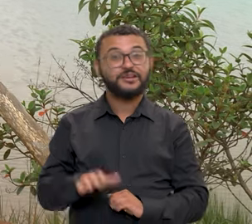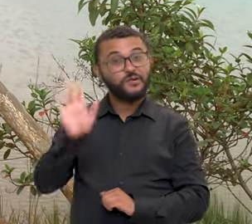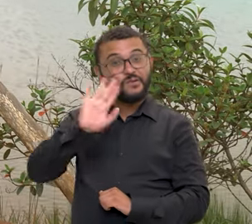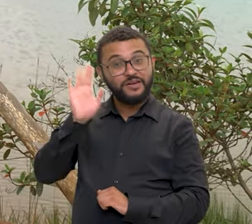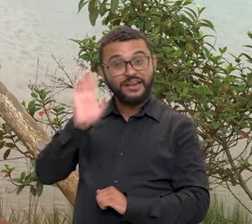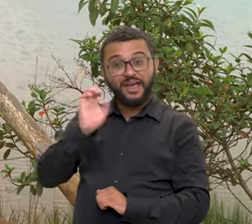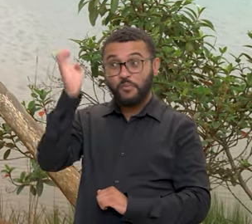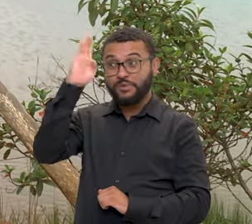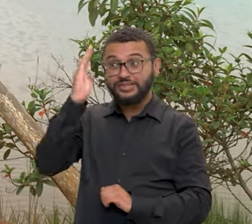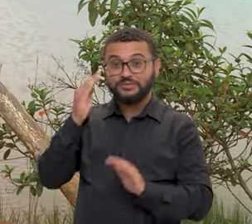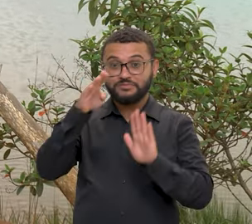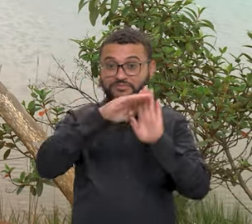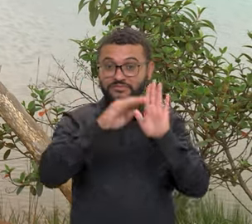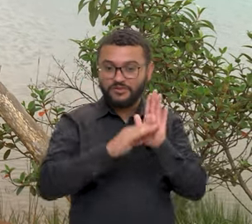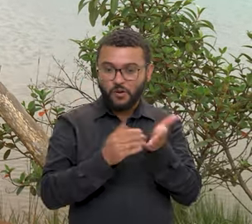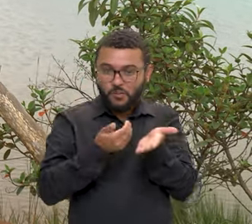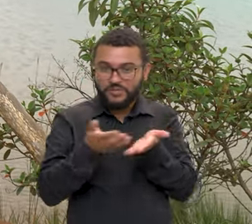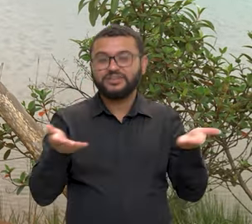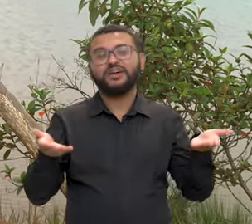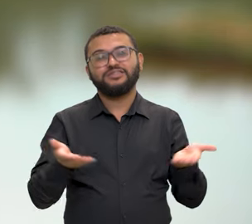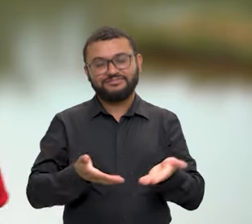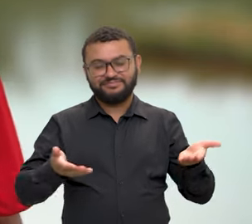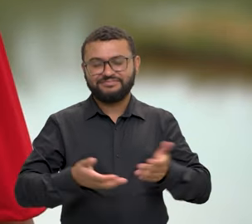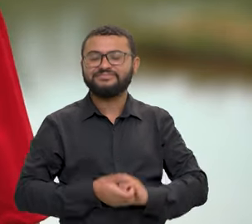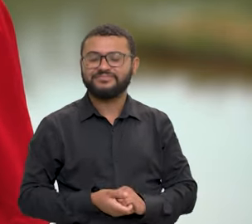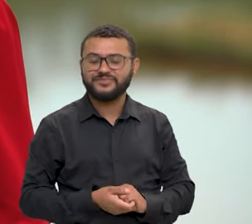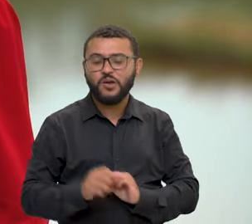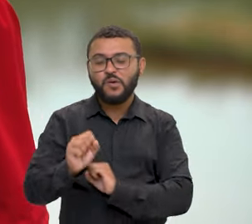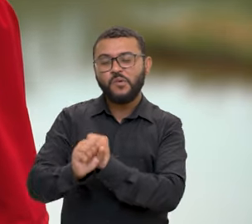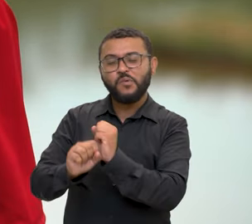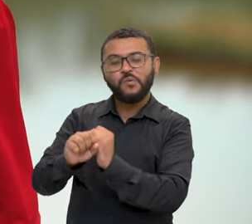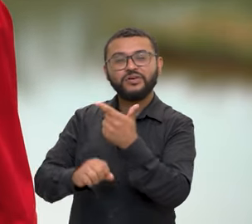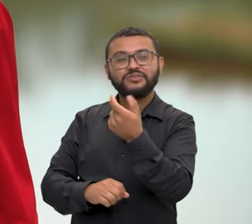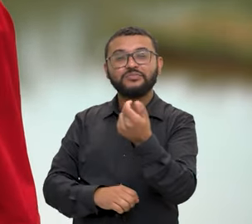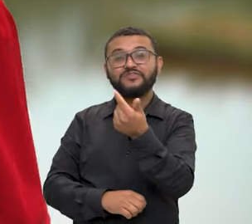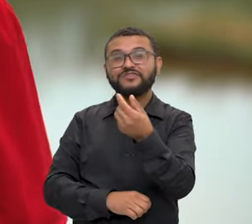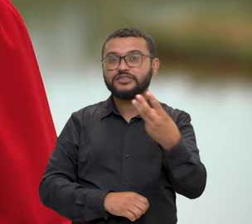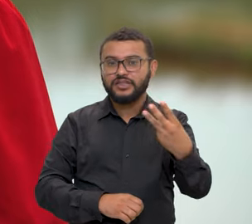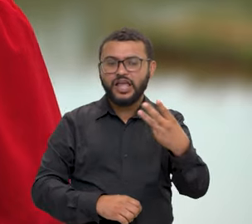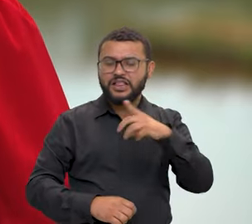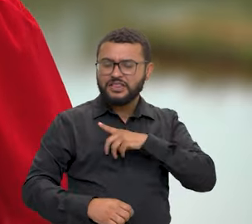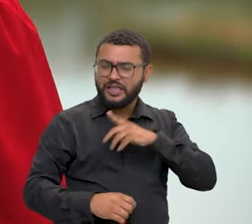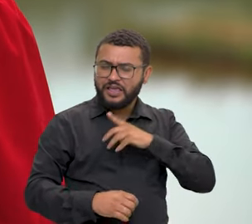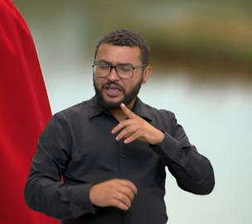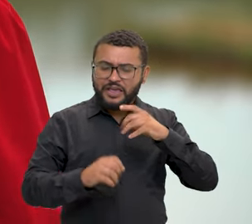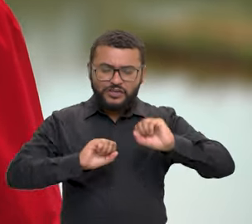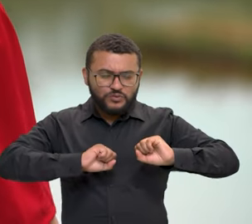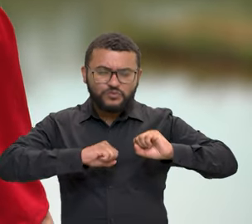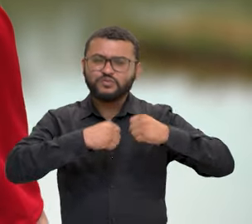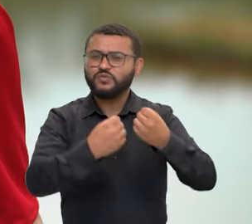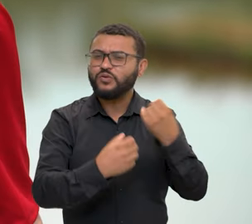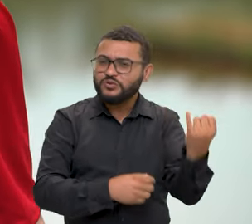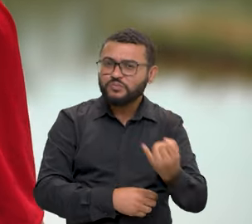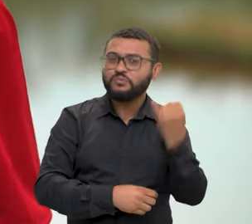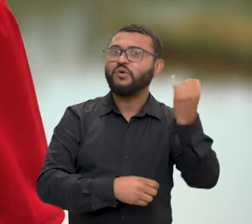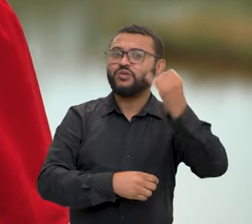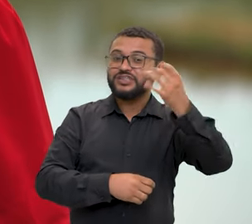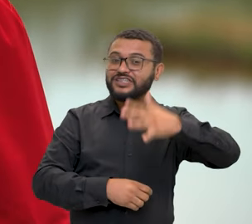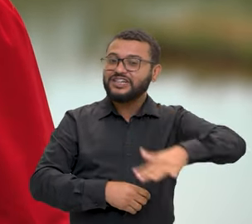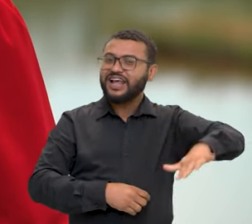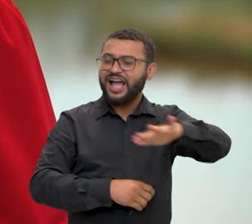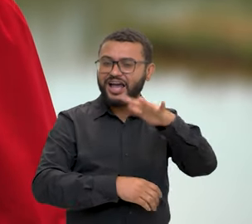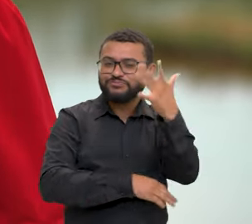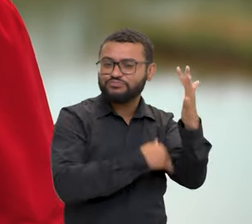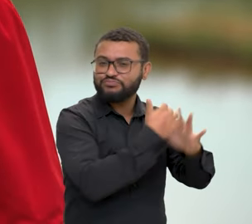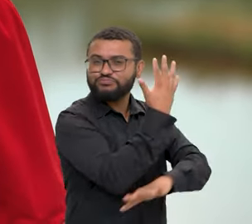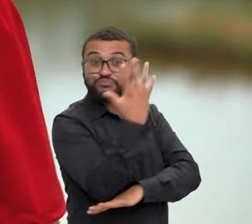Olá, o Brasil em Pauta está no ar! O ano de 2023 foi marcado por esforços significativos na